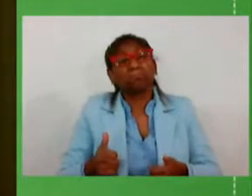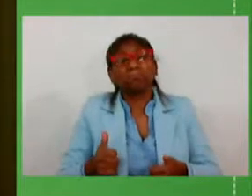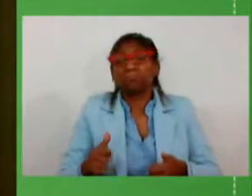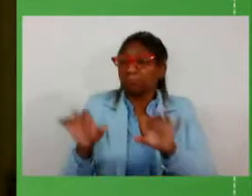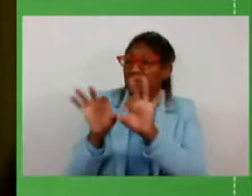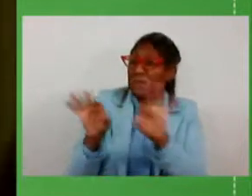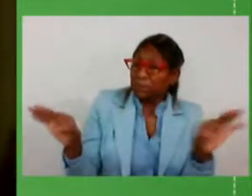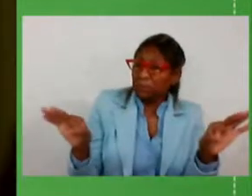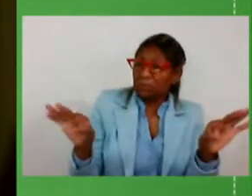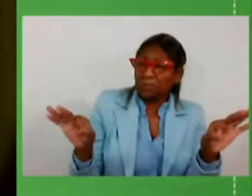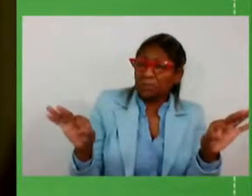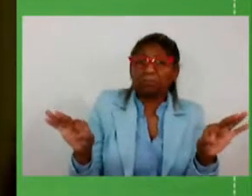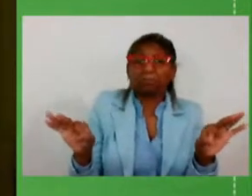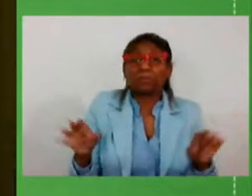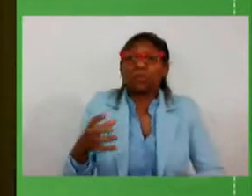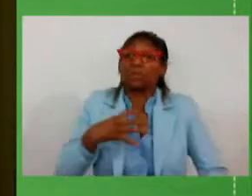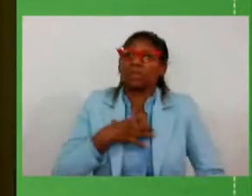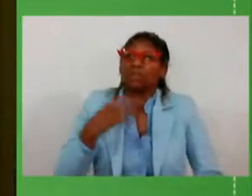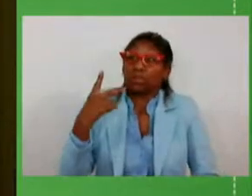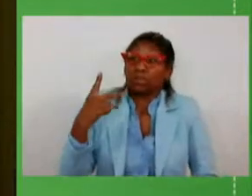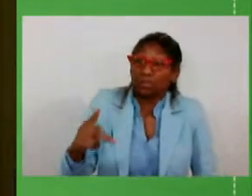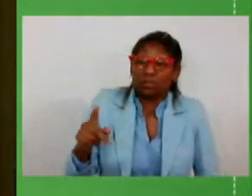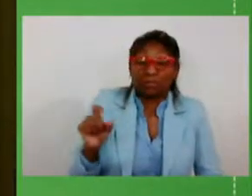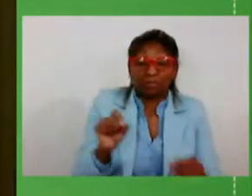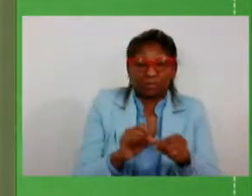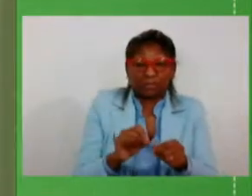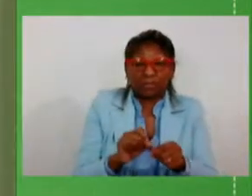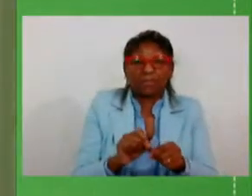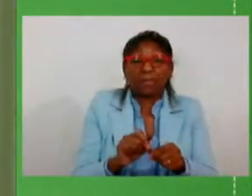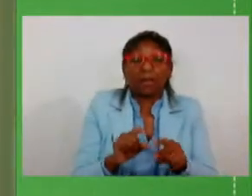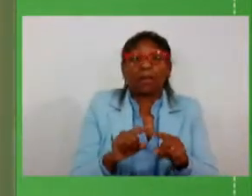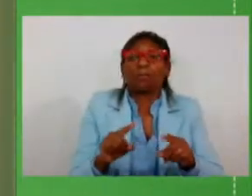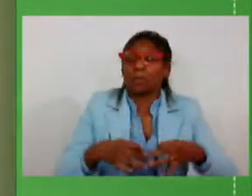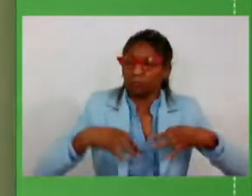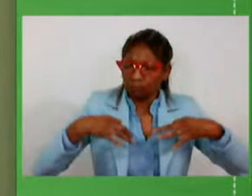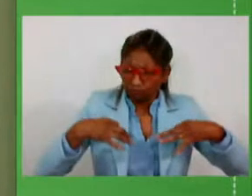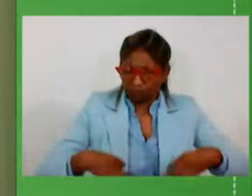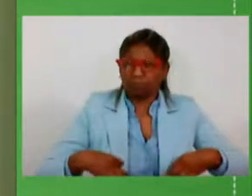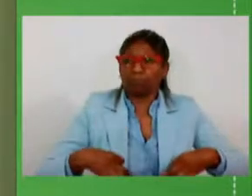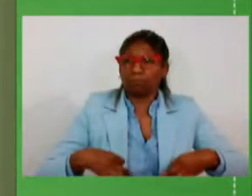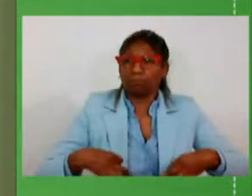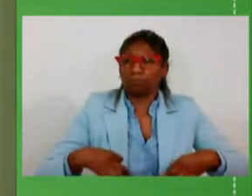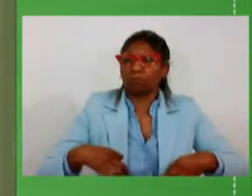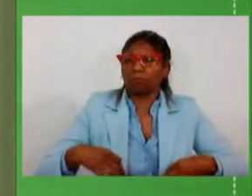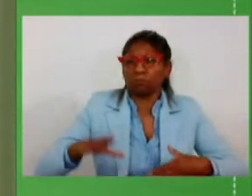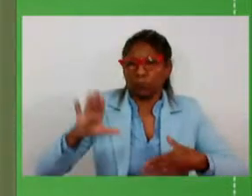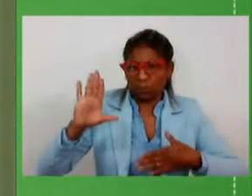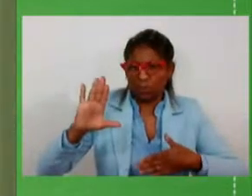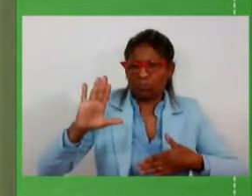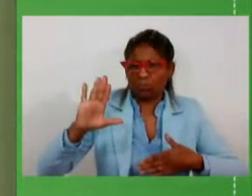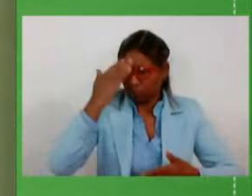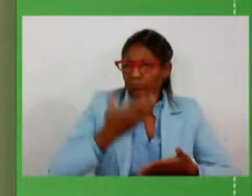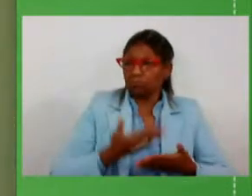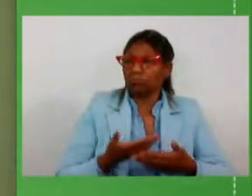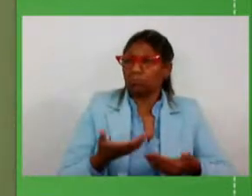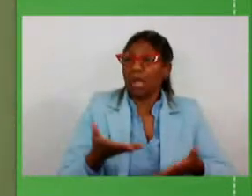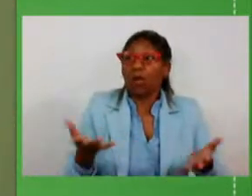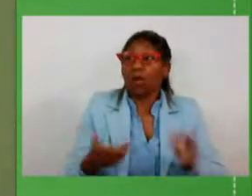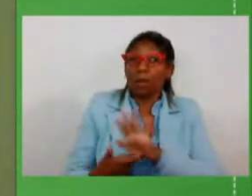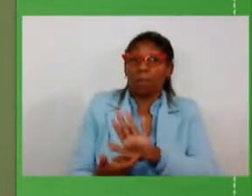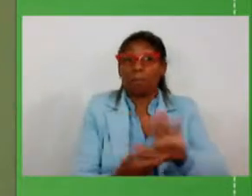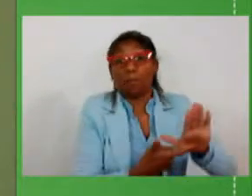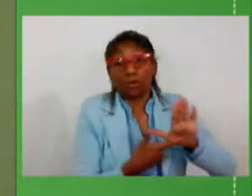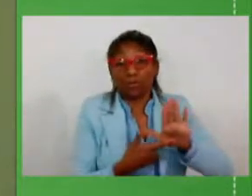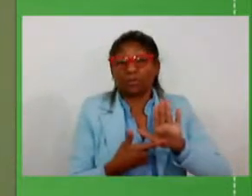nossa forma de agir mas na lealdade com todos está dando uma demonstração a esse estado que